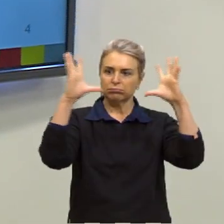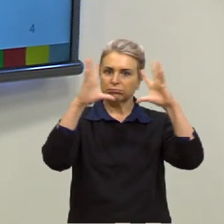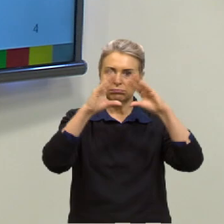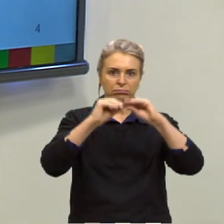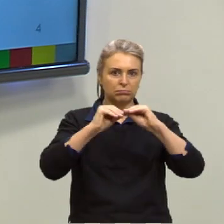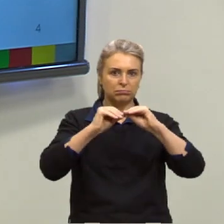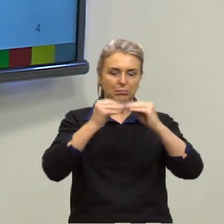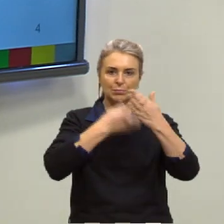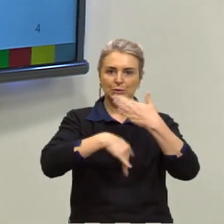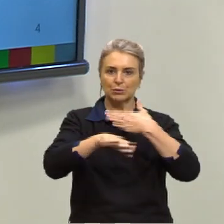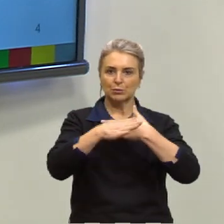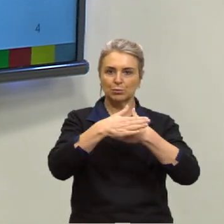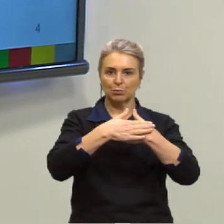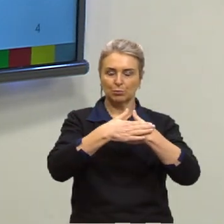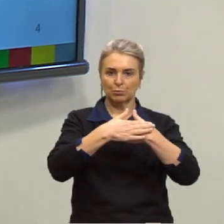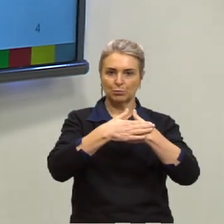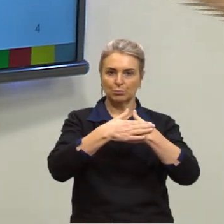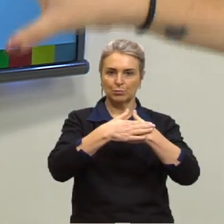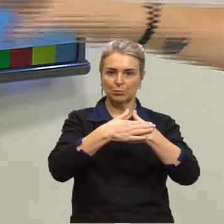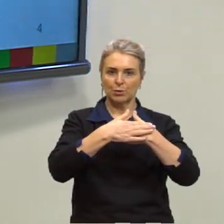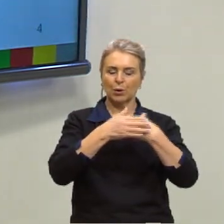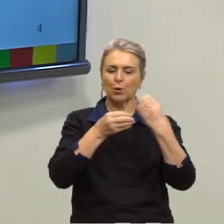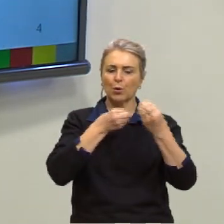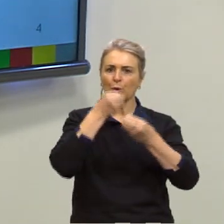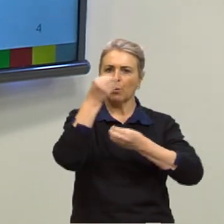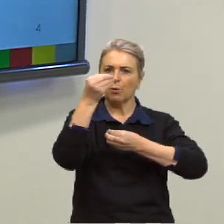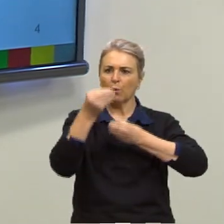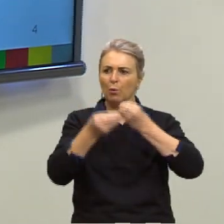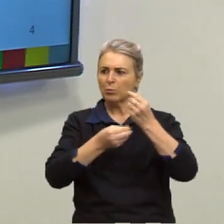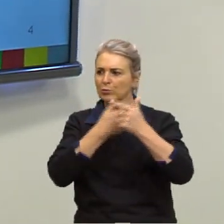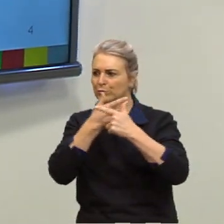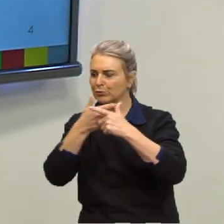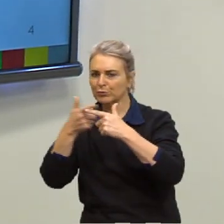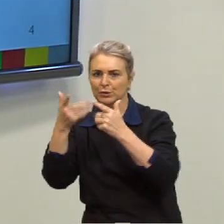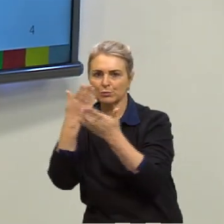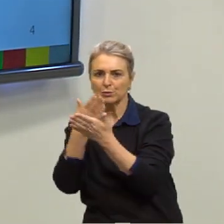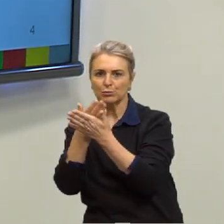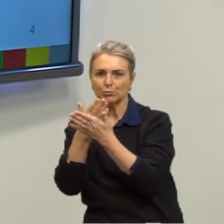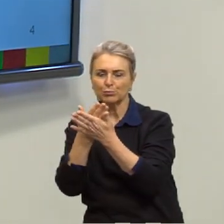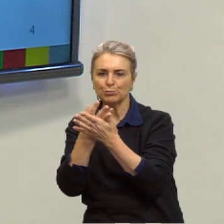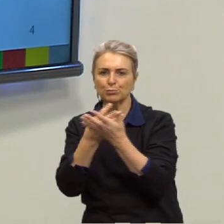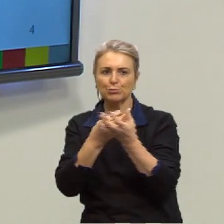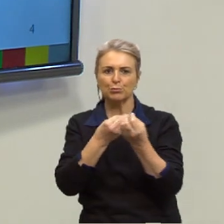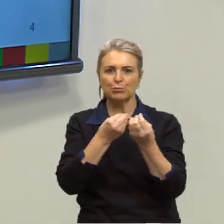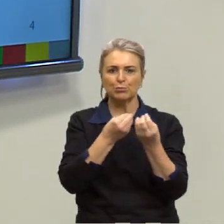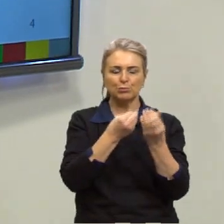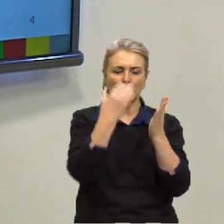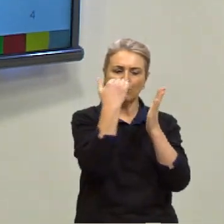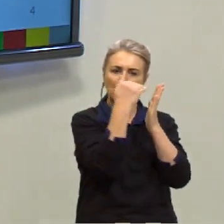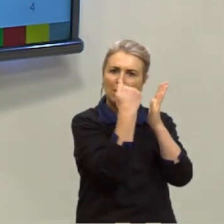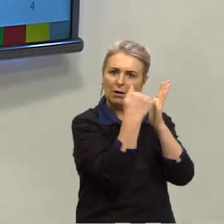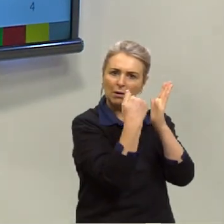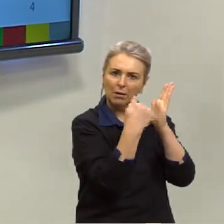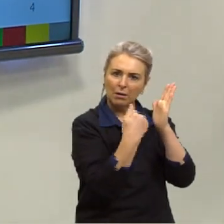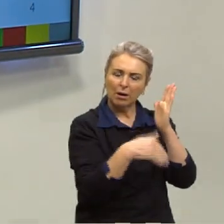A gente vai olhar como se dividem esses estudos, o que a gente vai olhar em cada parte desses estudos e o que a gente